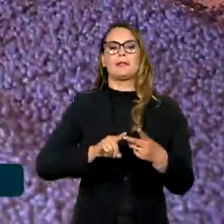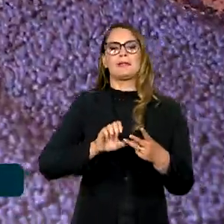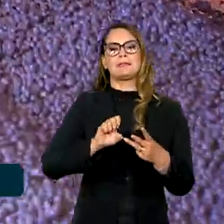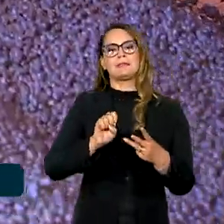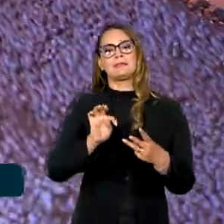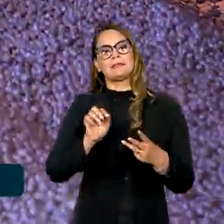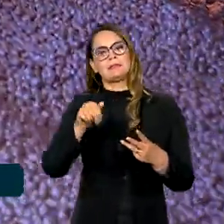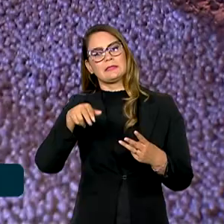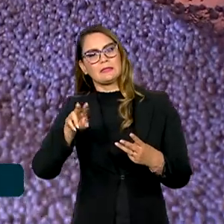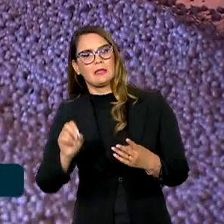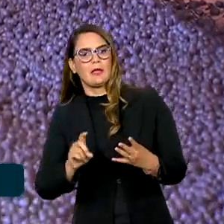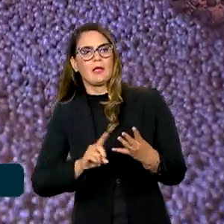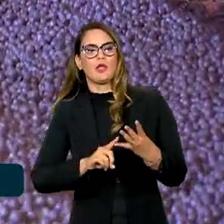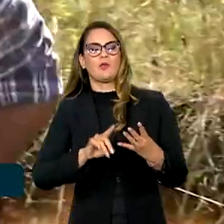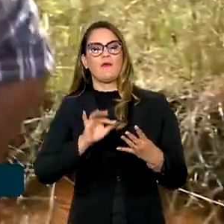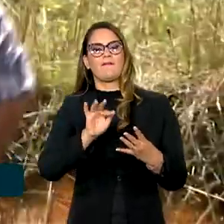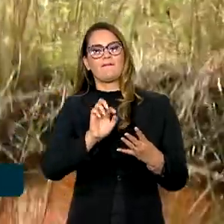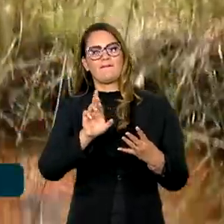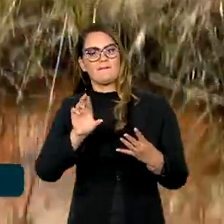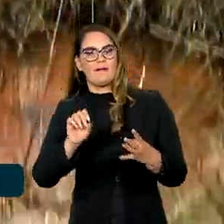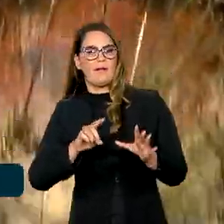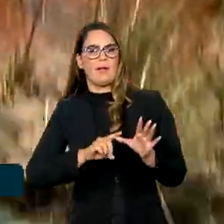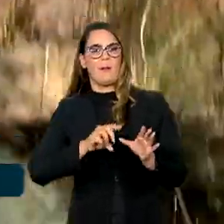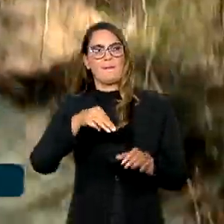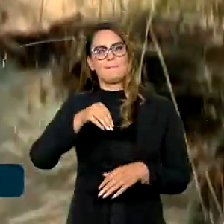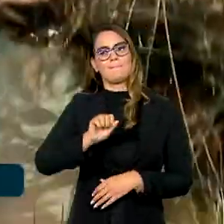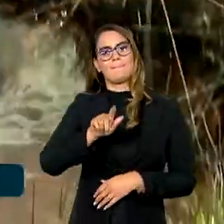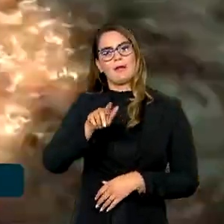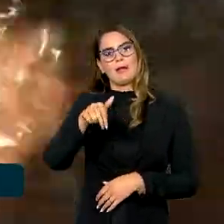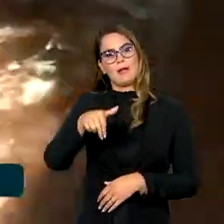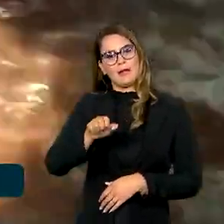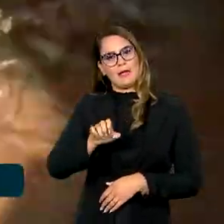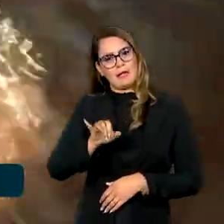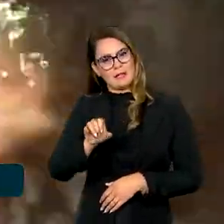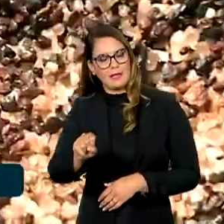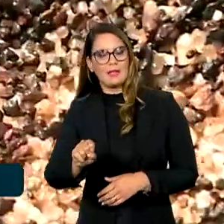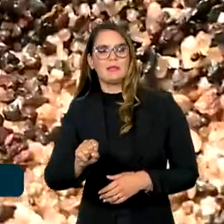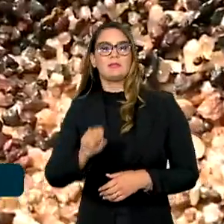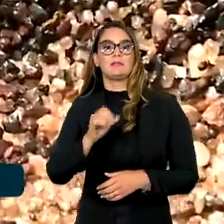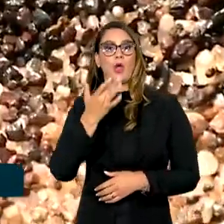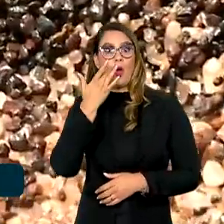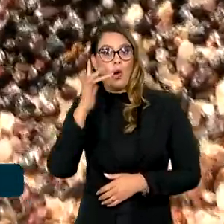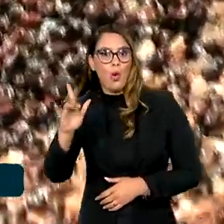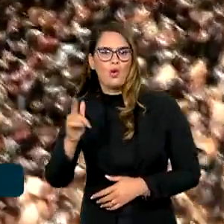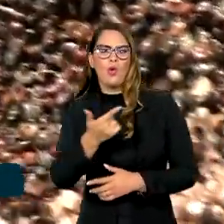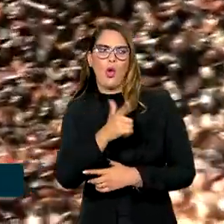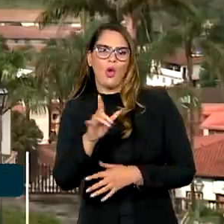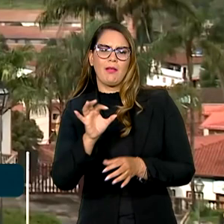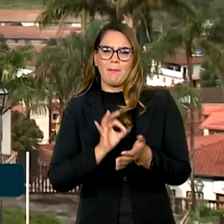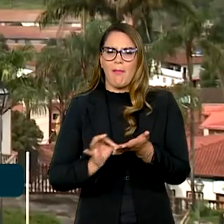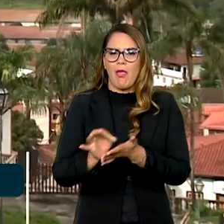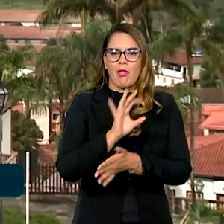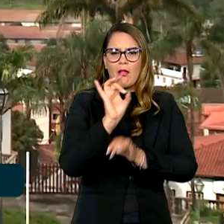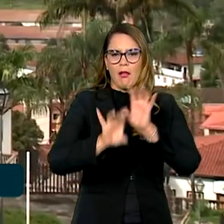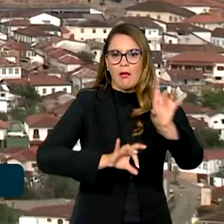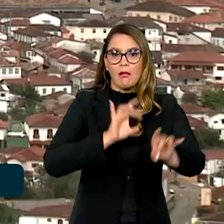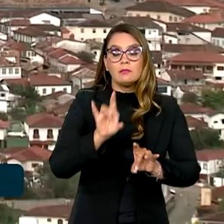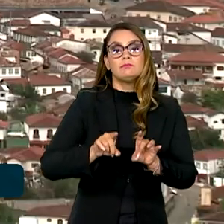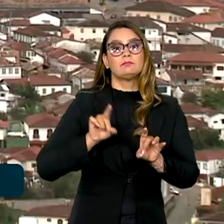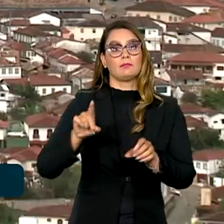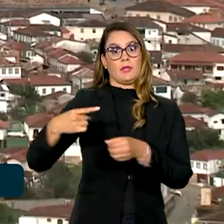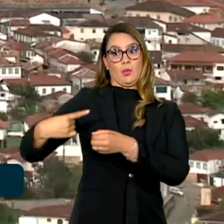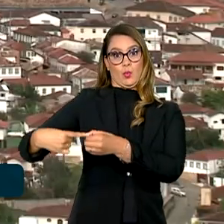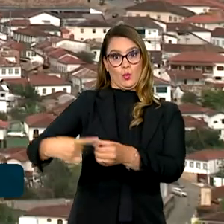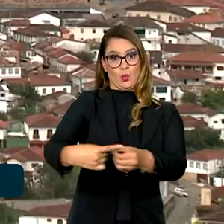ferro, manganês, níquel, ouro e pedras preciosas. Com tanto valor em jogo, as cidades